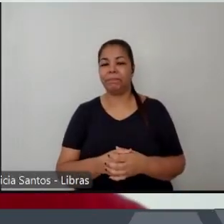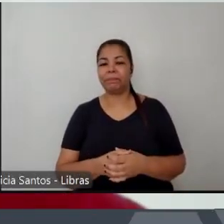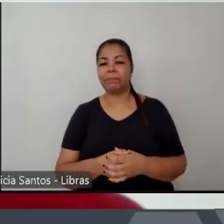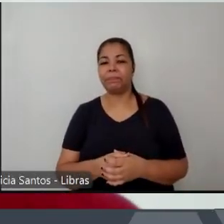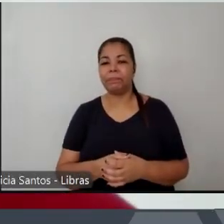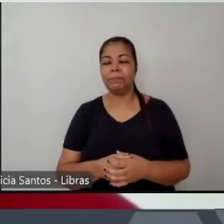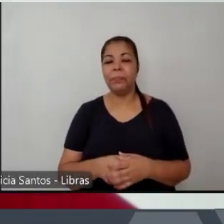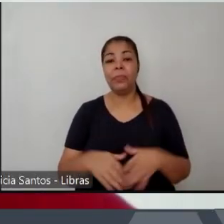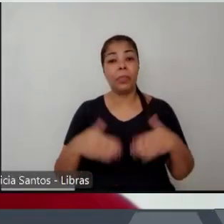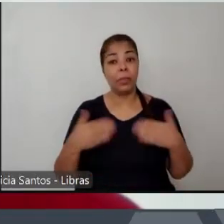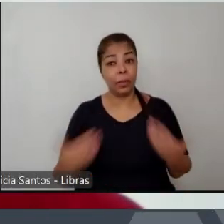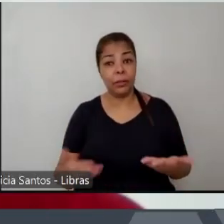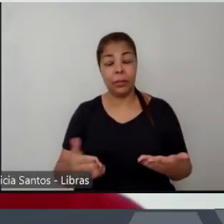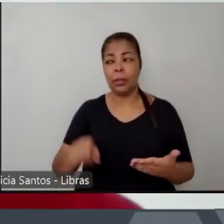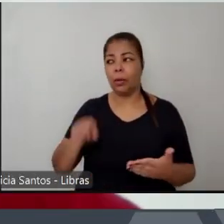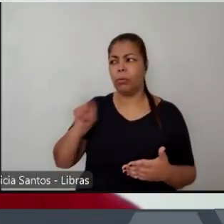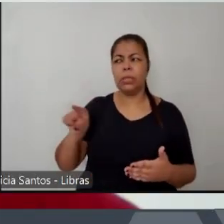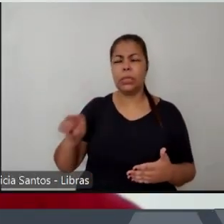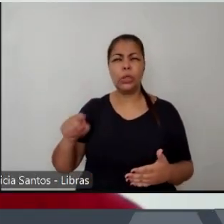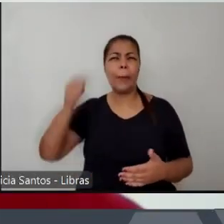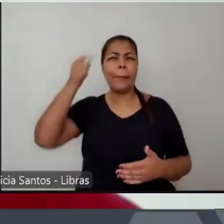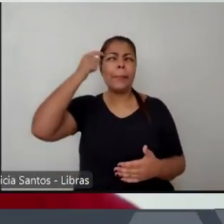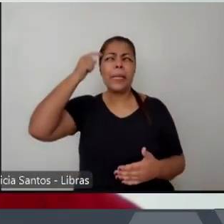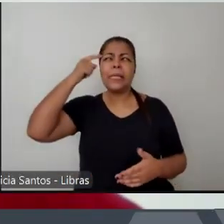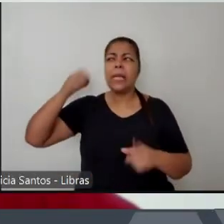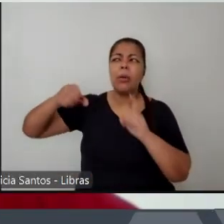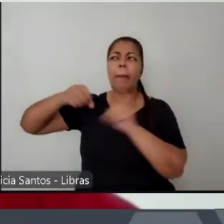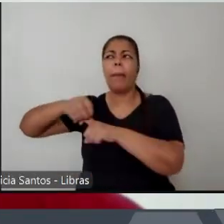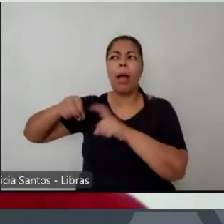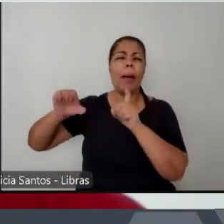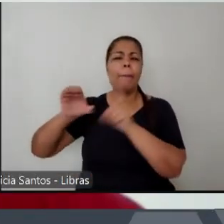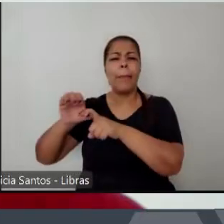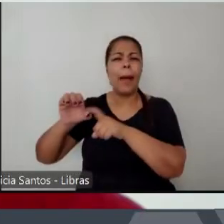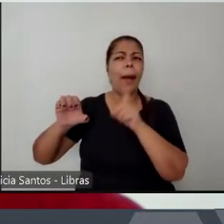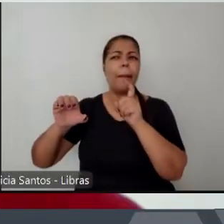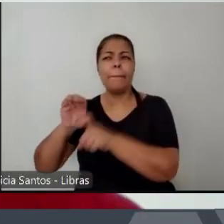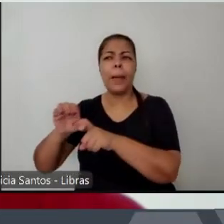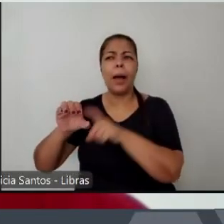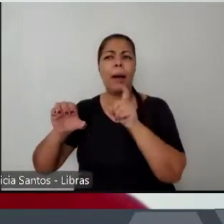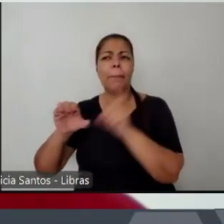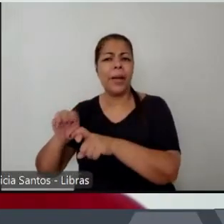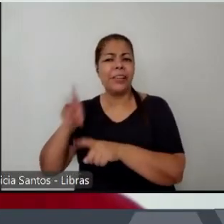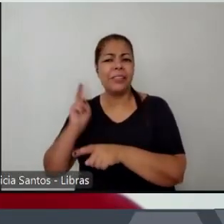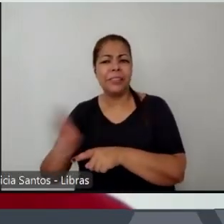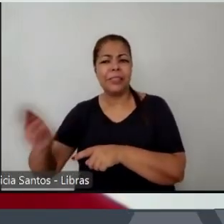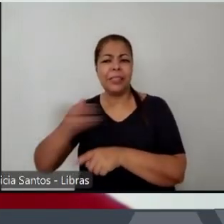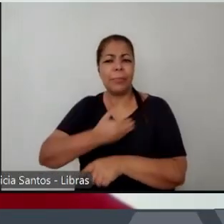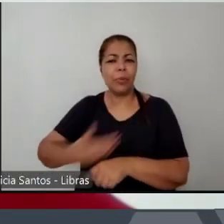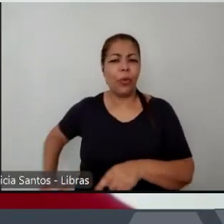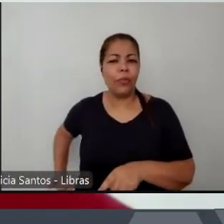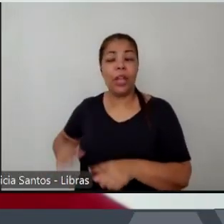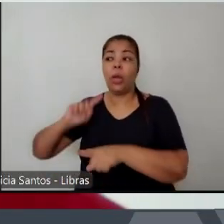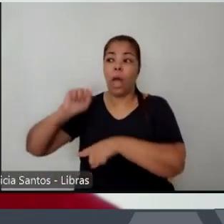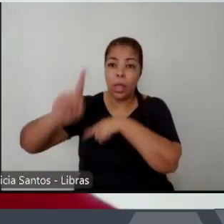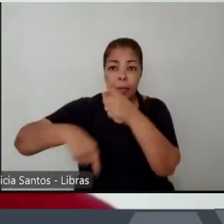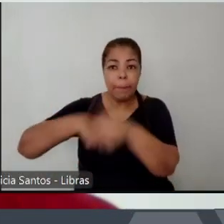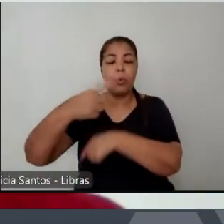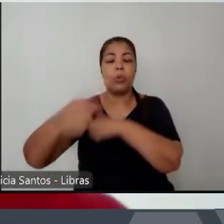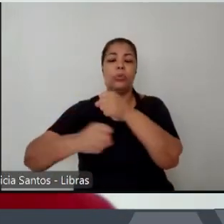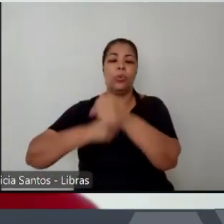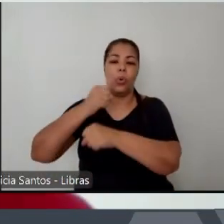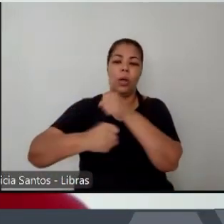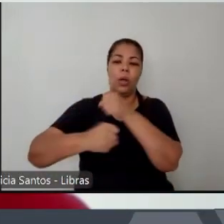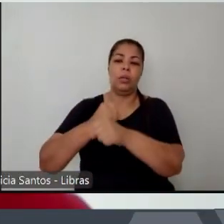Estado vai ocorrer depois de 2014 a 2018 com a Lava Jato e com a criminalização da política